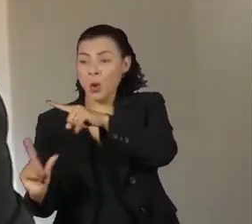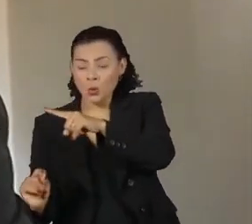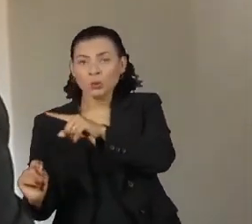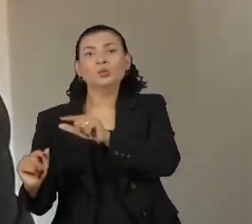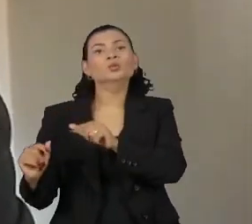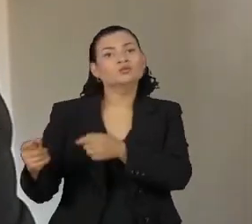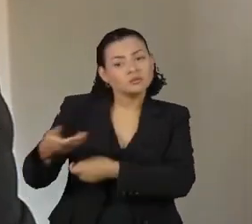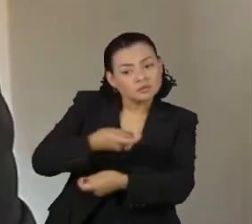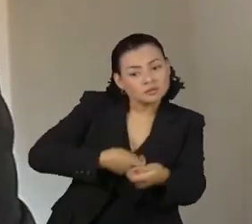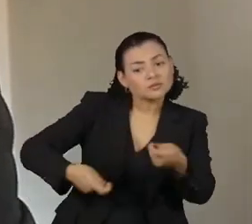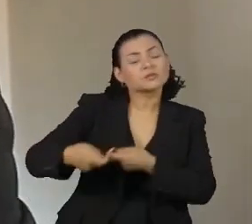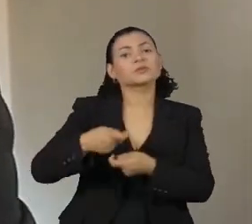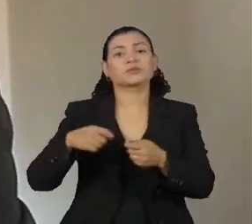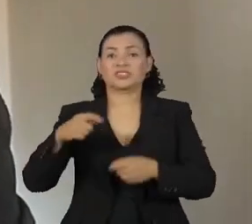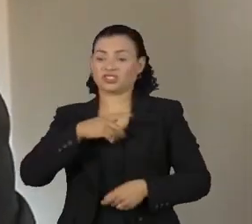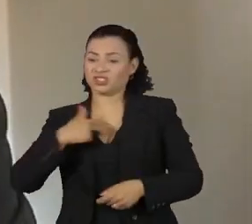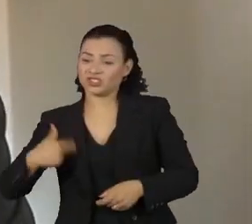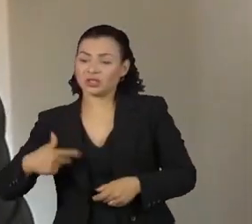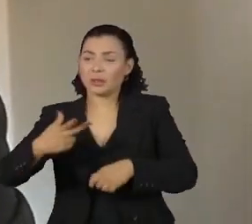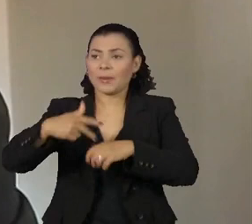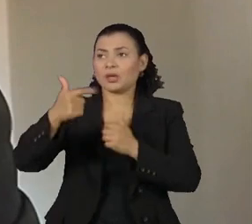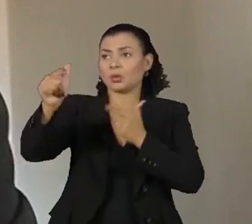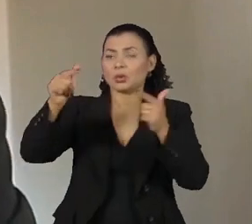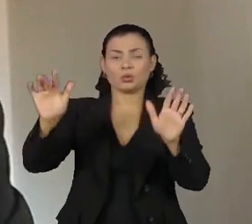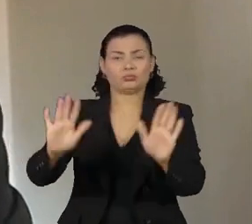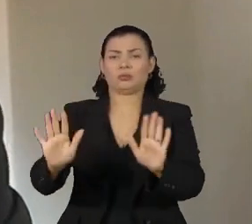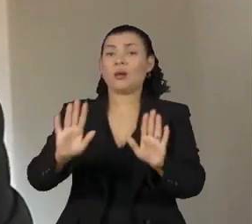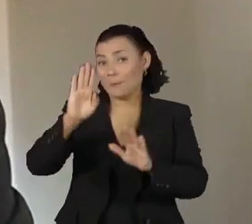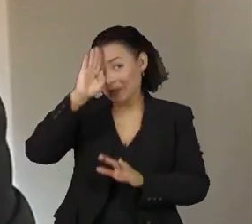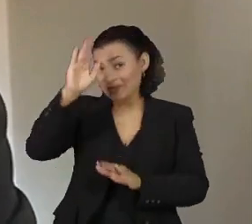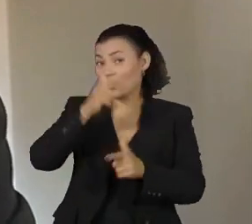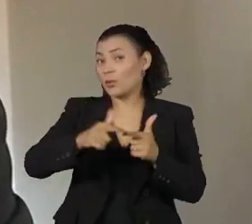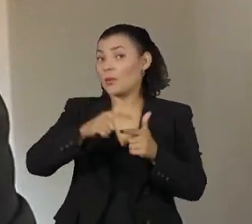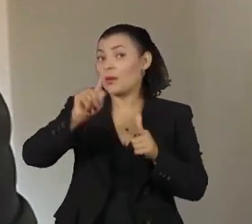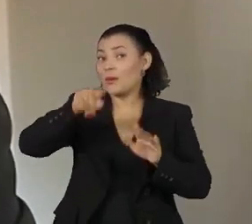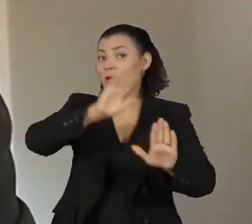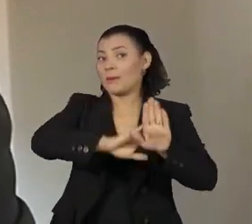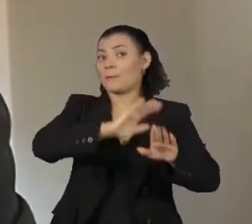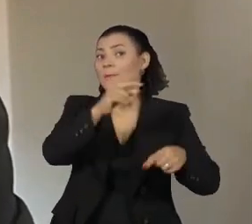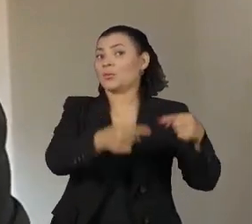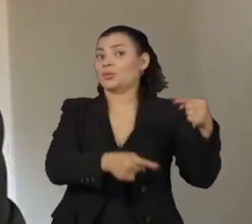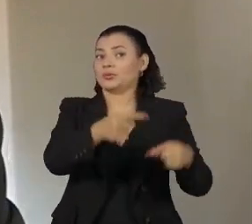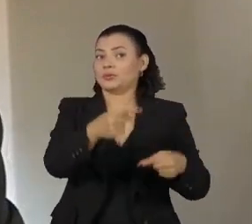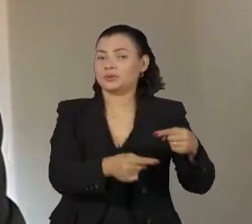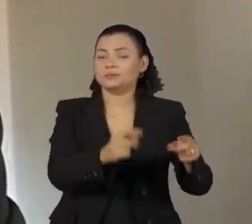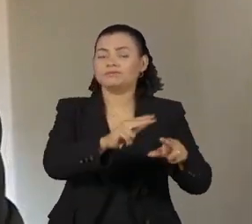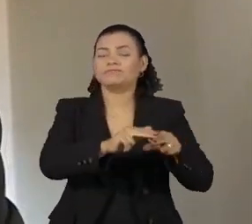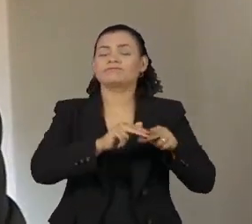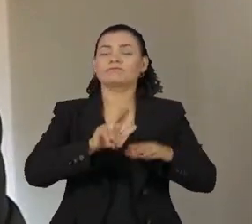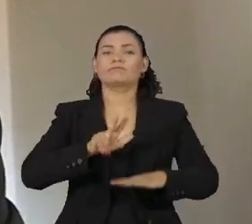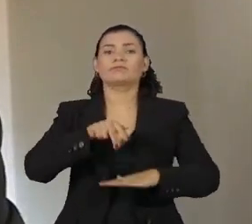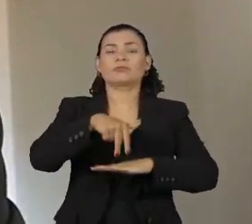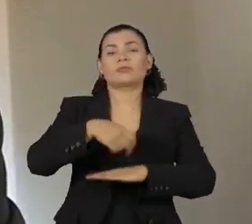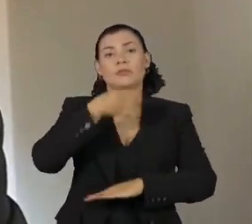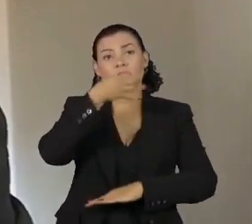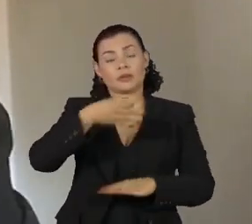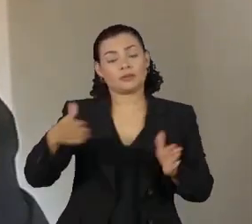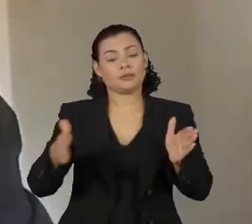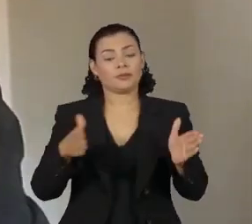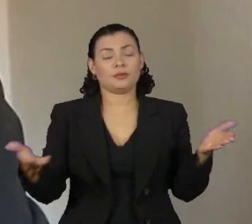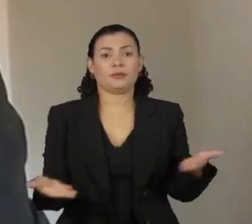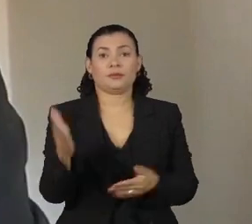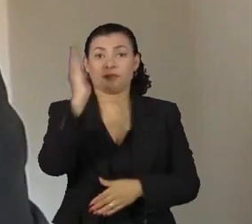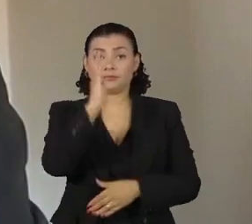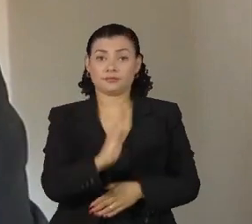negócios com a China ou outros países. O problema é mais geopolítico, especialmente sobre os posicionamentos do Brasil nesse momento